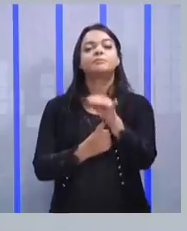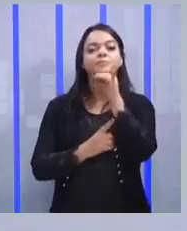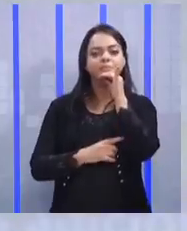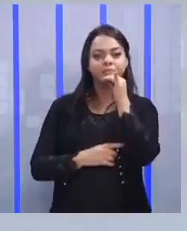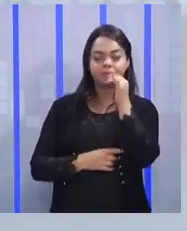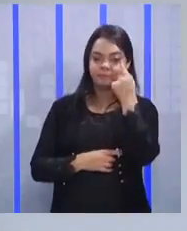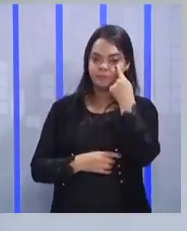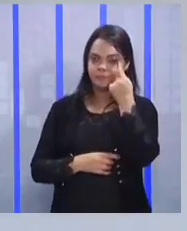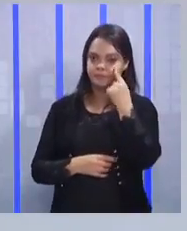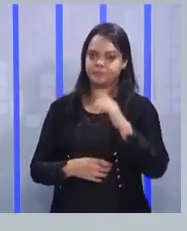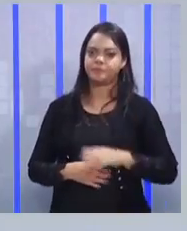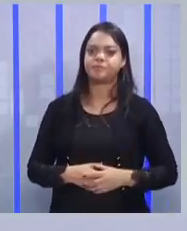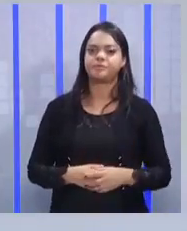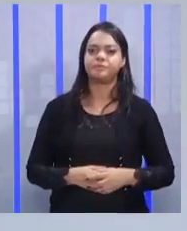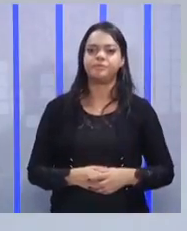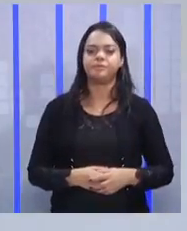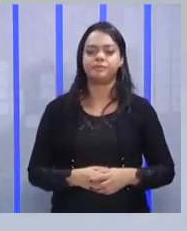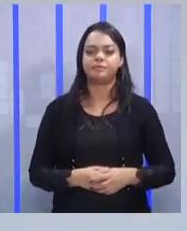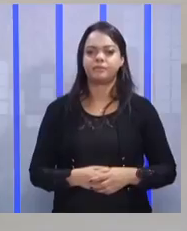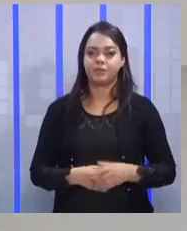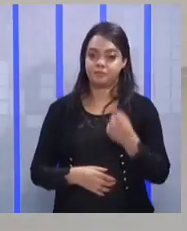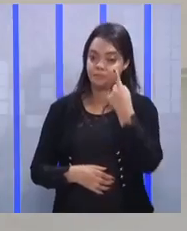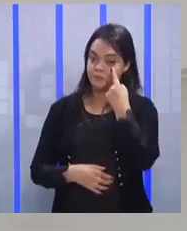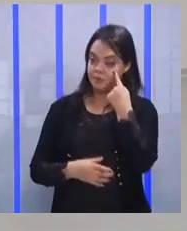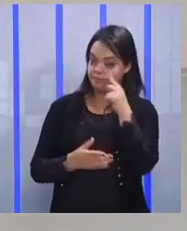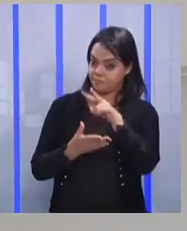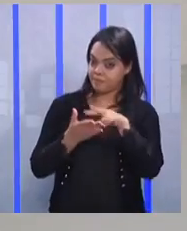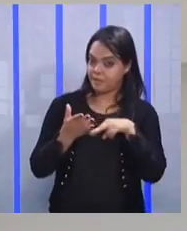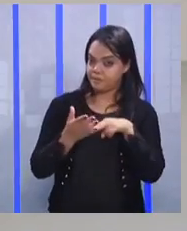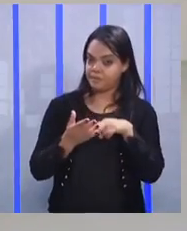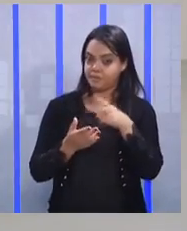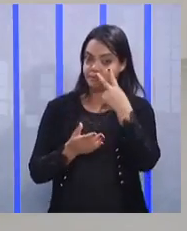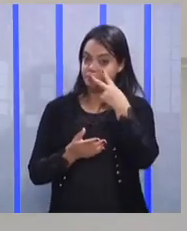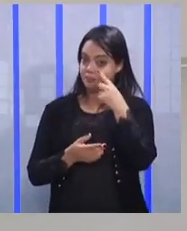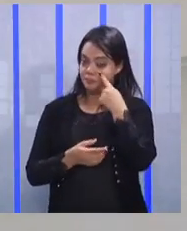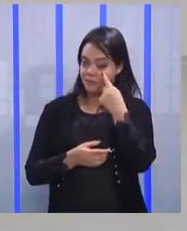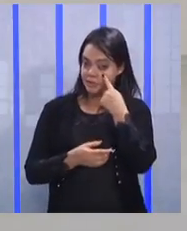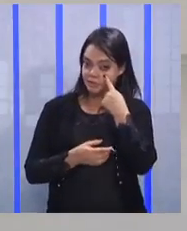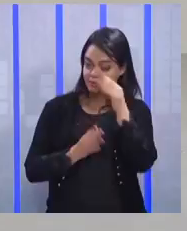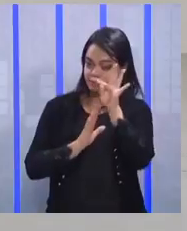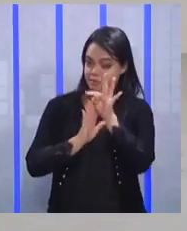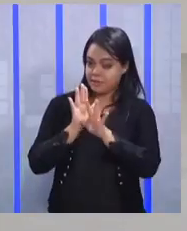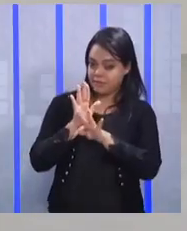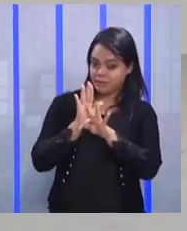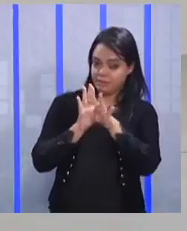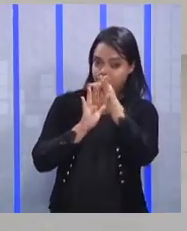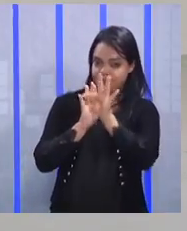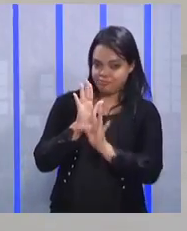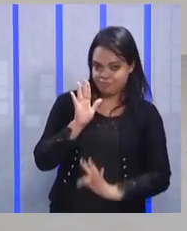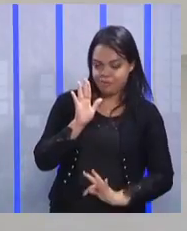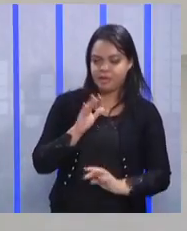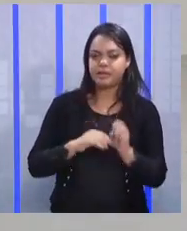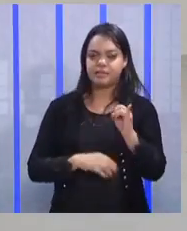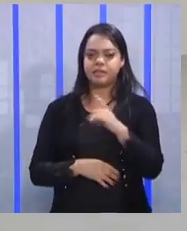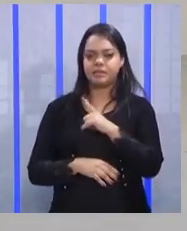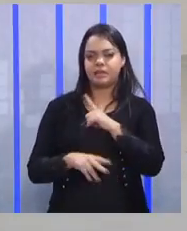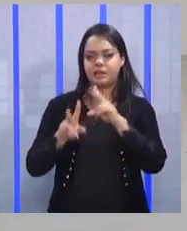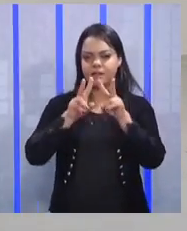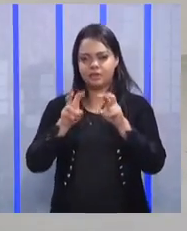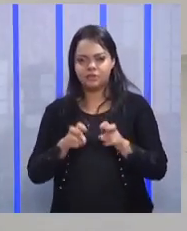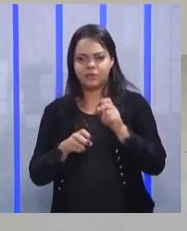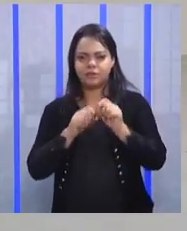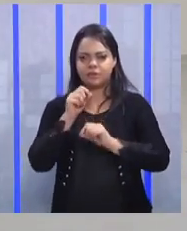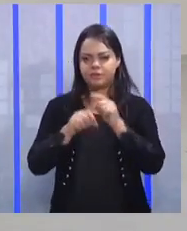Olha só. Olha, olha, olha o tamanho do texto, gente. Se existirem algumas questões para as quais você quer